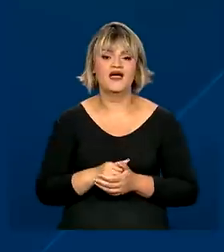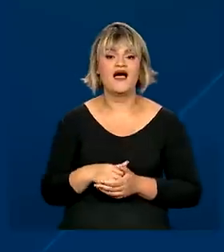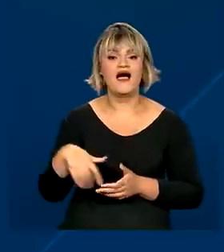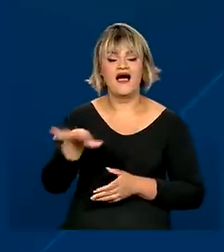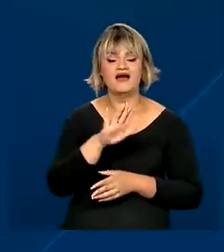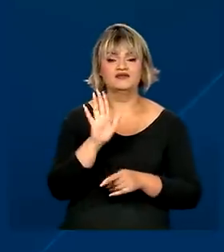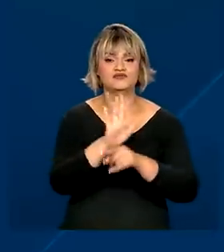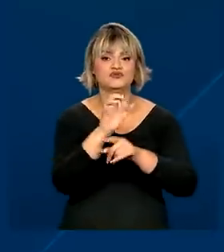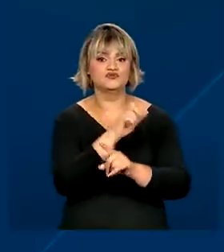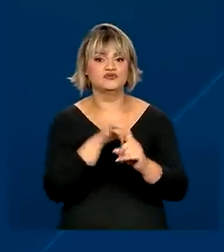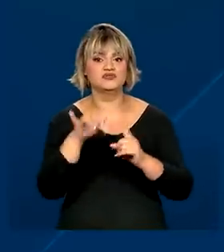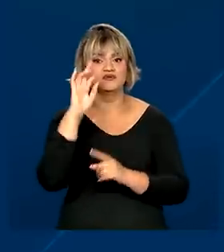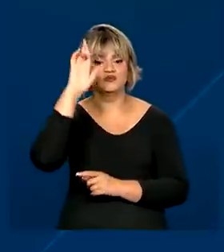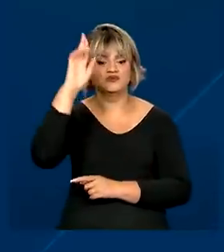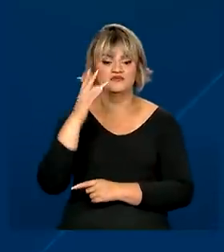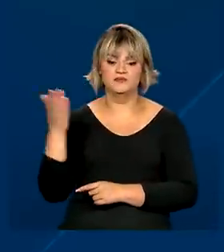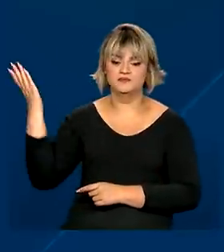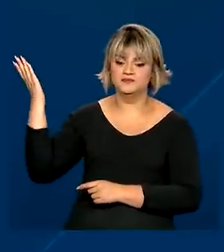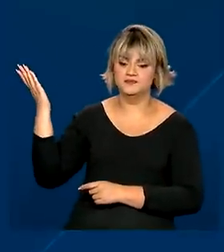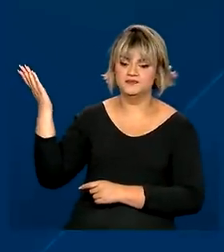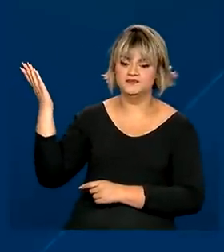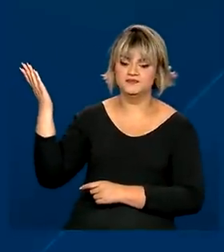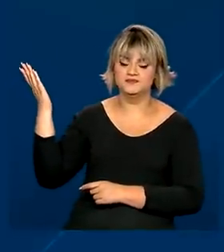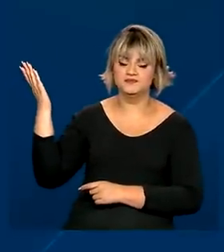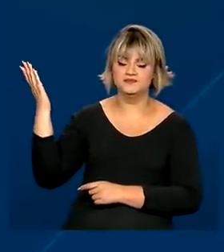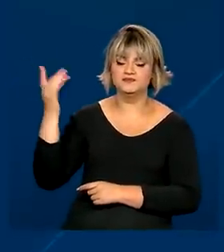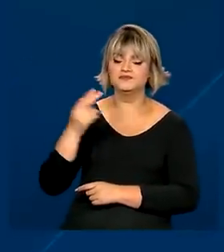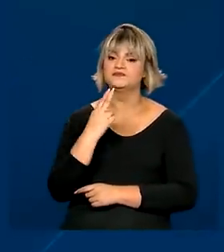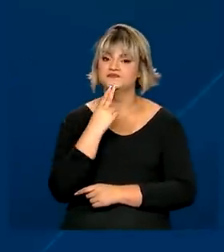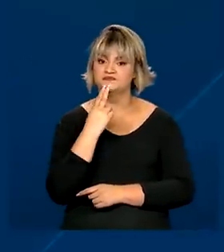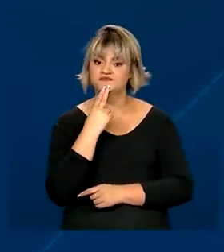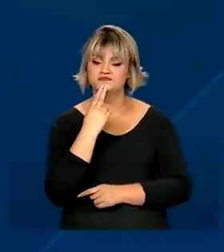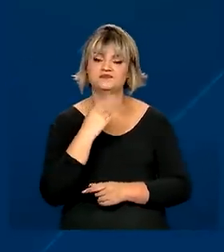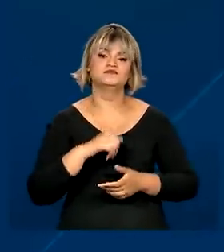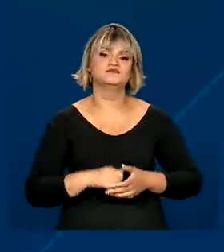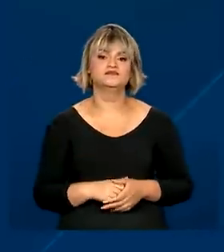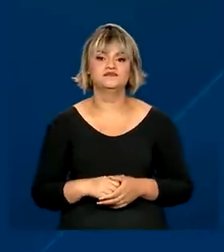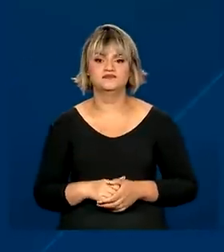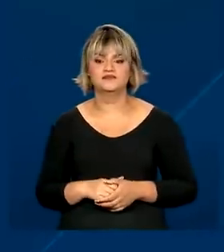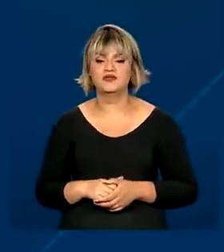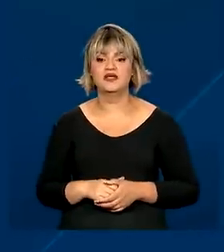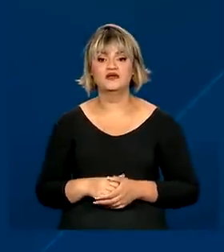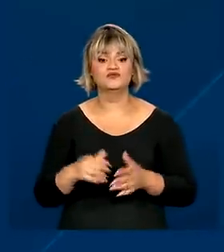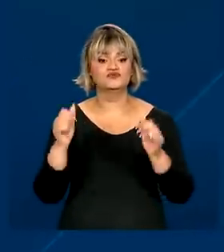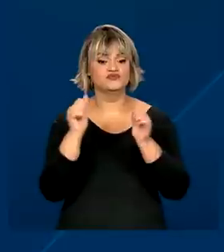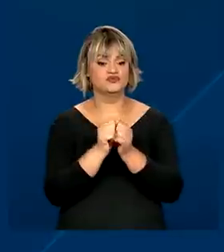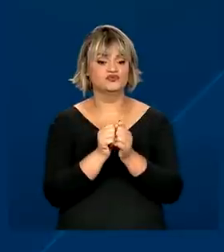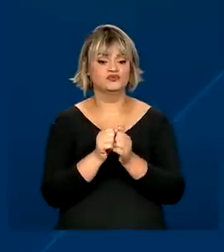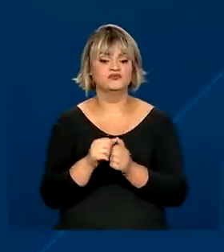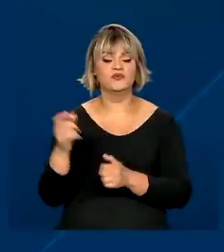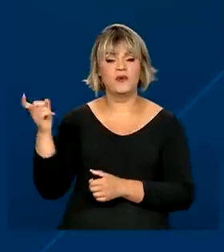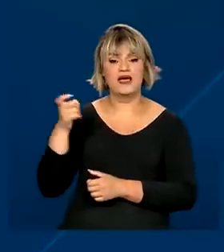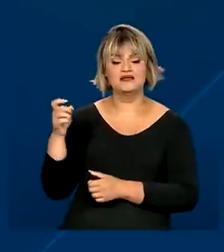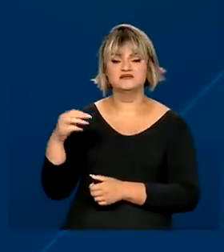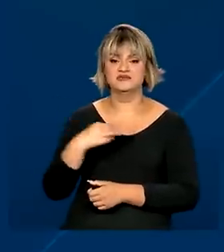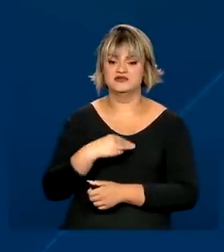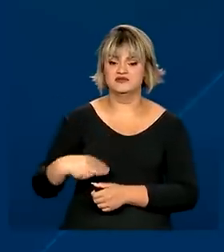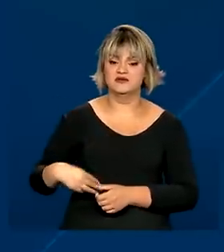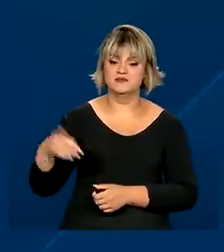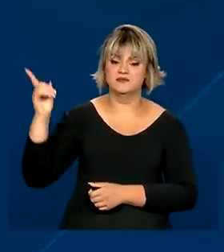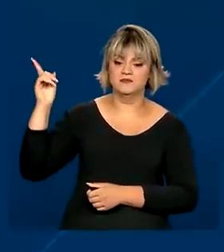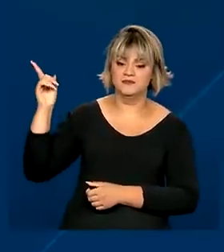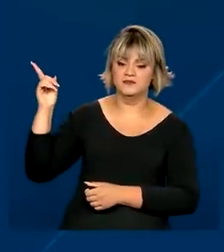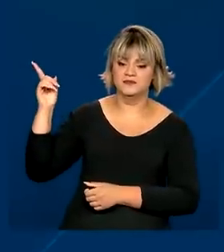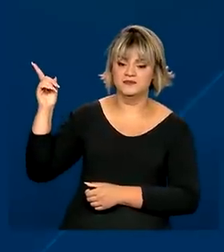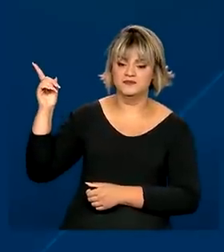assistência social será comandada pela senadora Simone Tebet, do MDB, com a participação das ex-ministras do Desenvolvimento